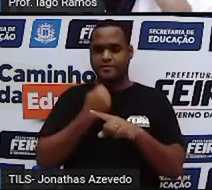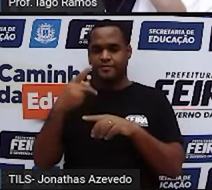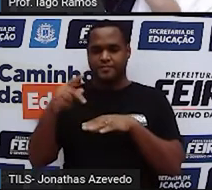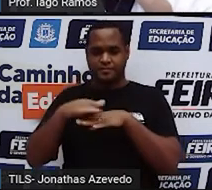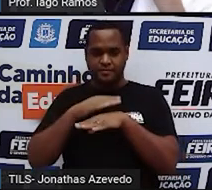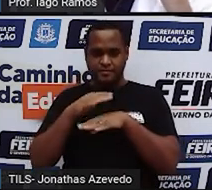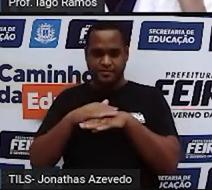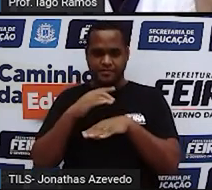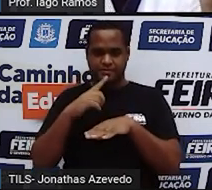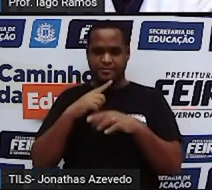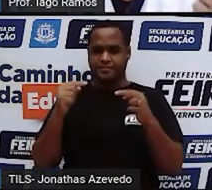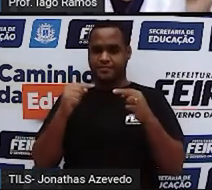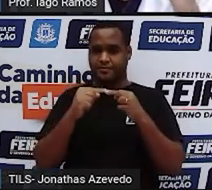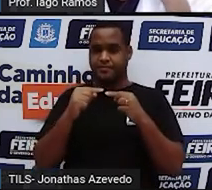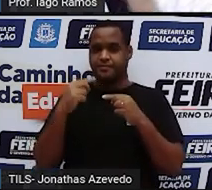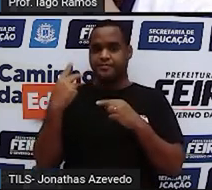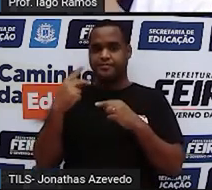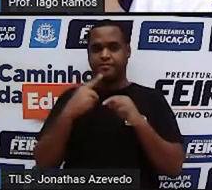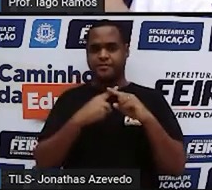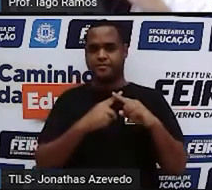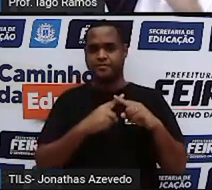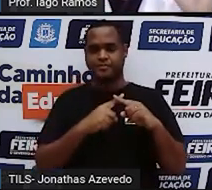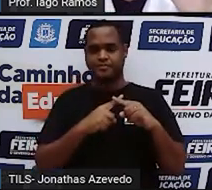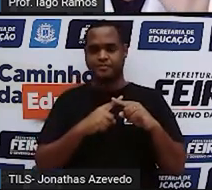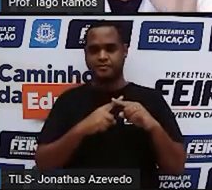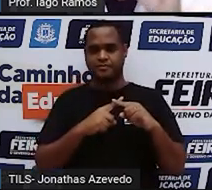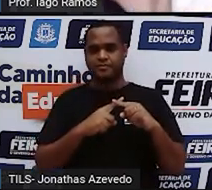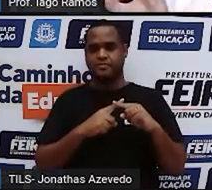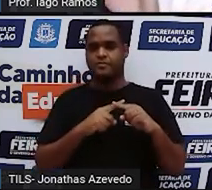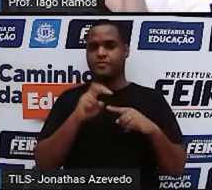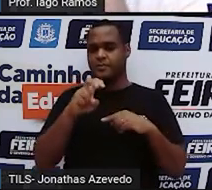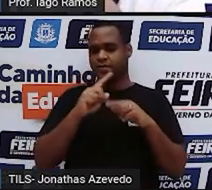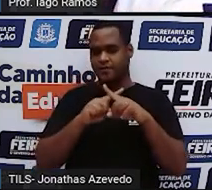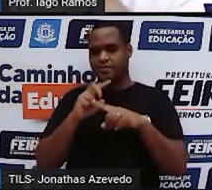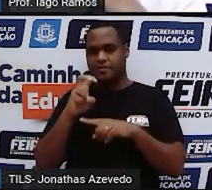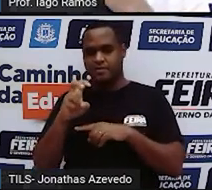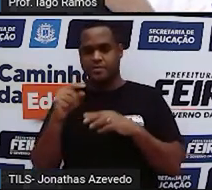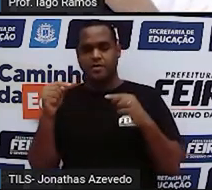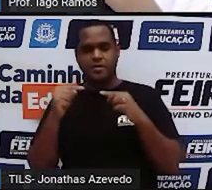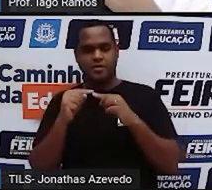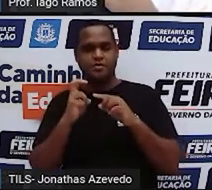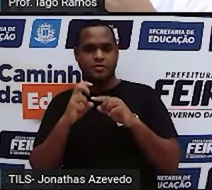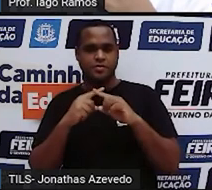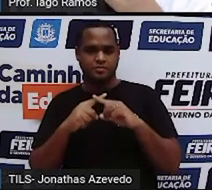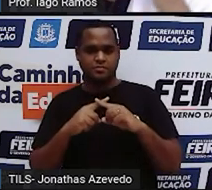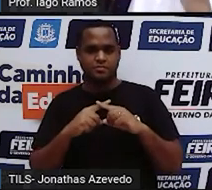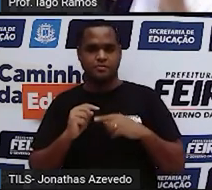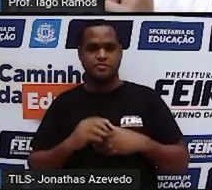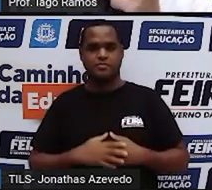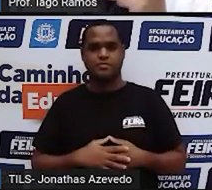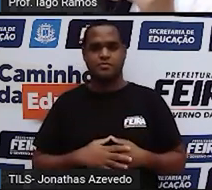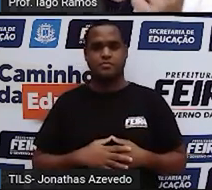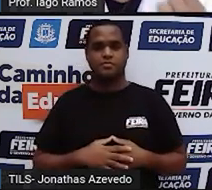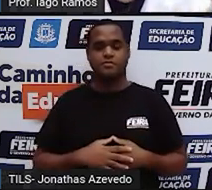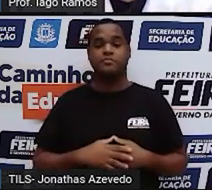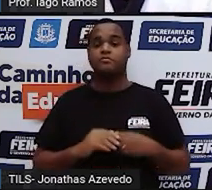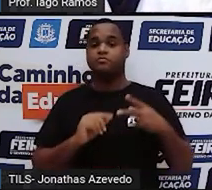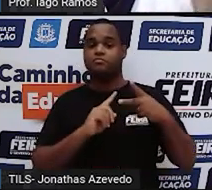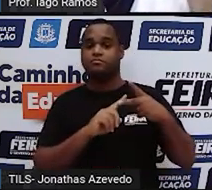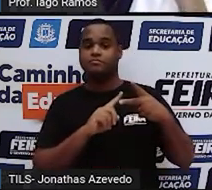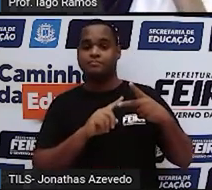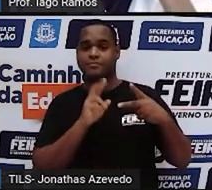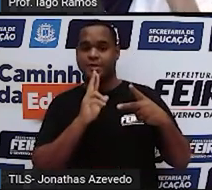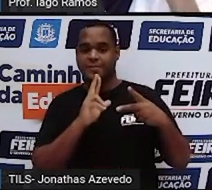O número do calçado a gente está chamando de x. 5 vezes x é igual a 5x. Segundo passo é o